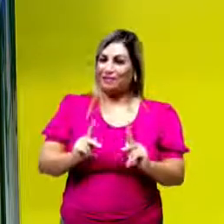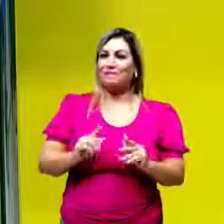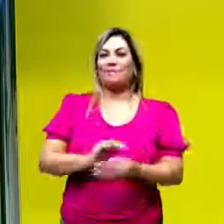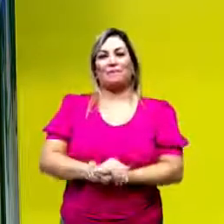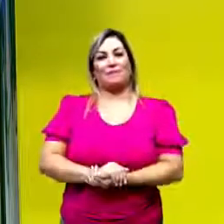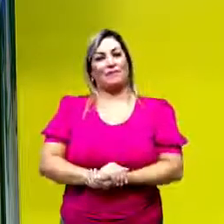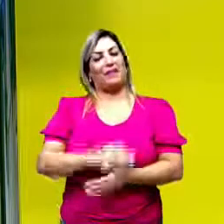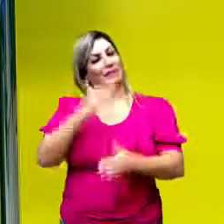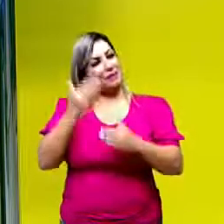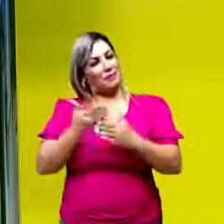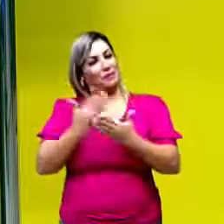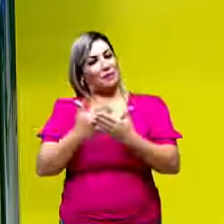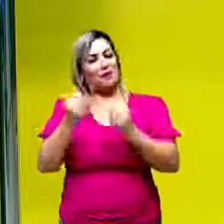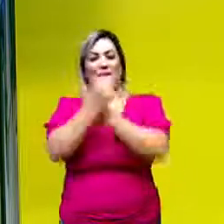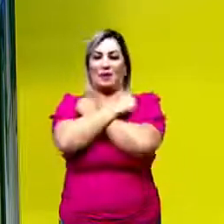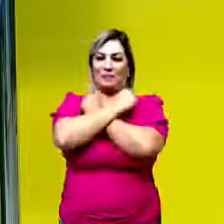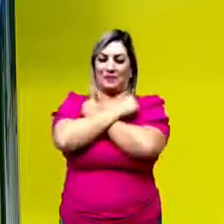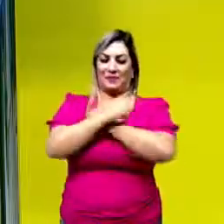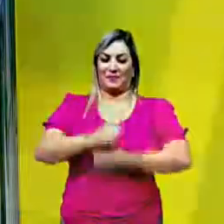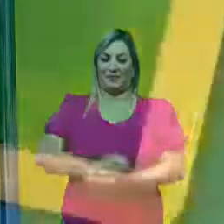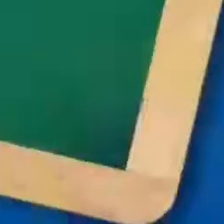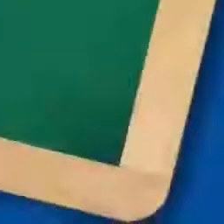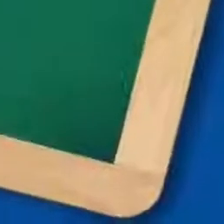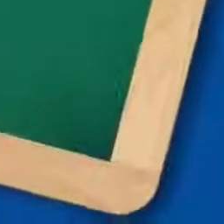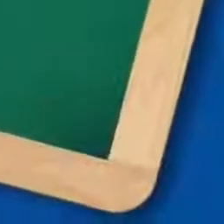então, até a próxima e um forte abraço.